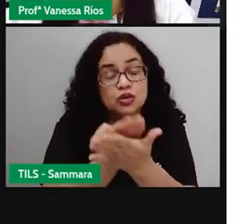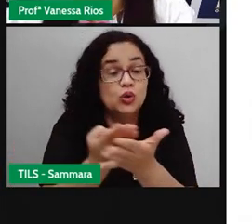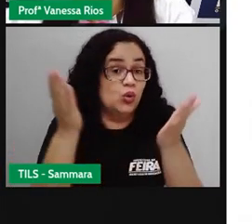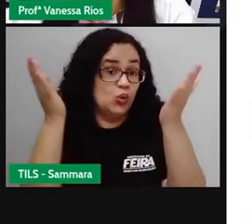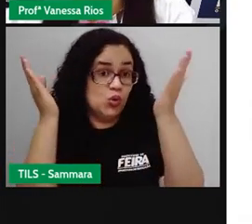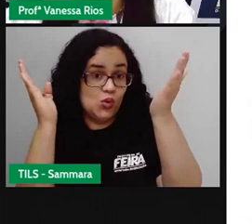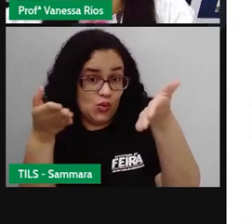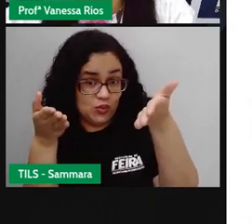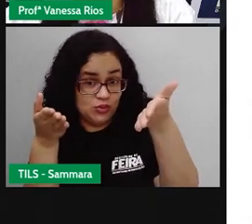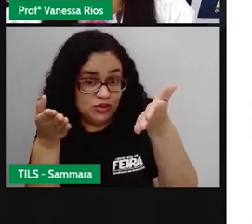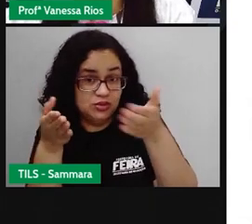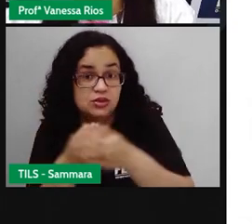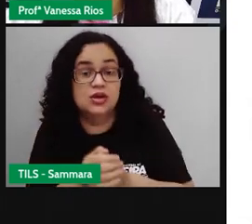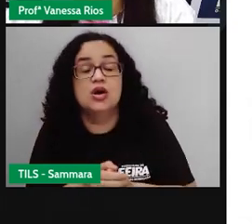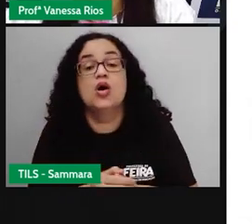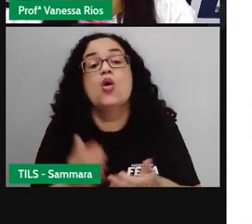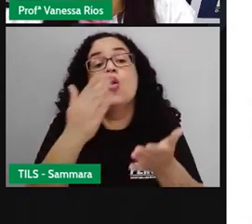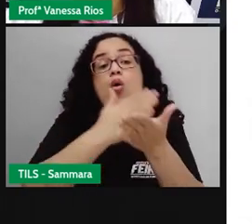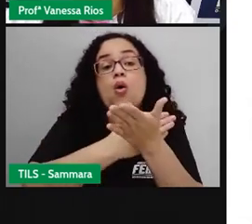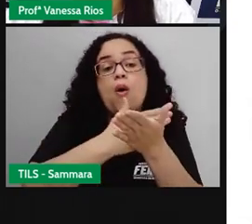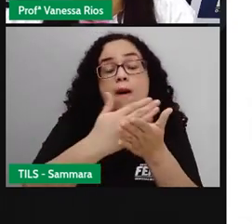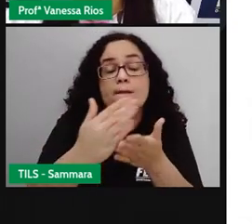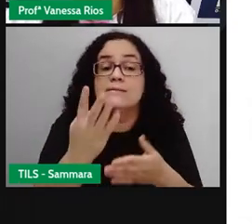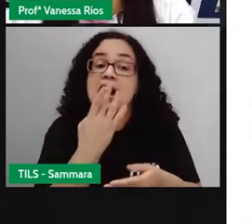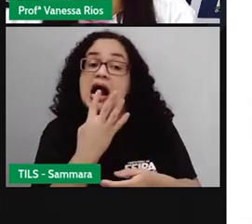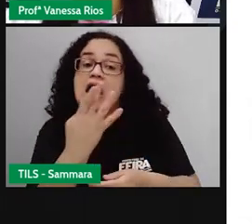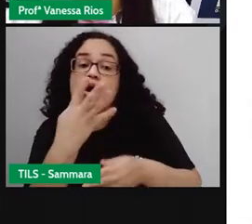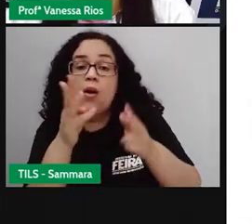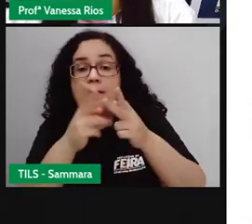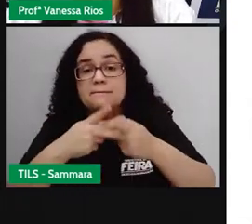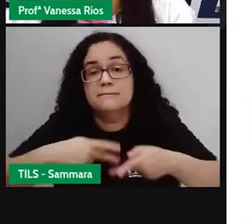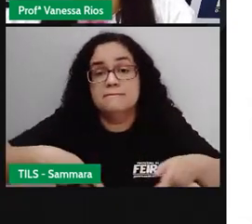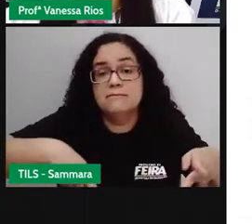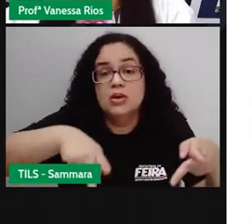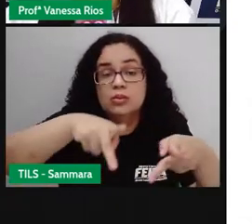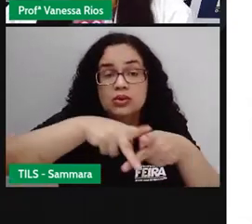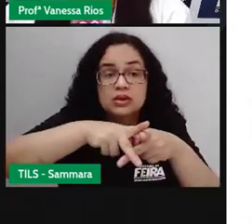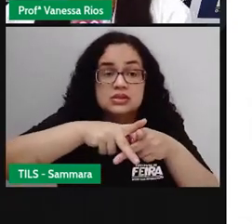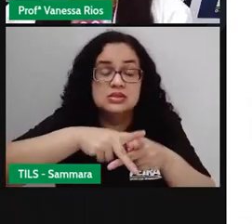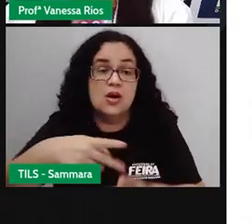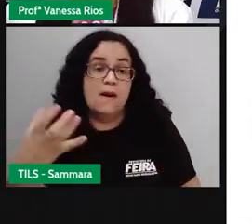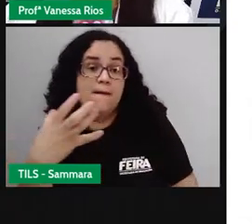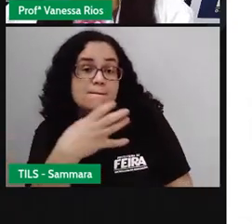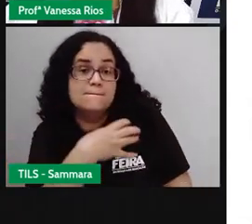hoje sobre origem étnica da população baiana.